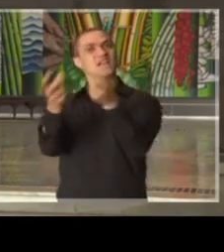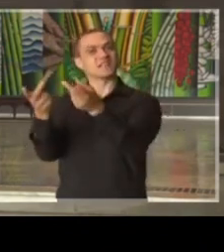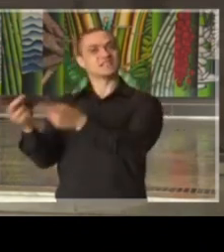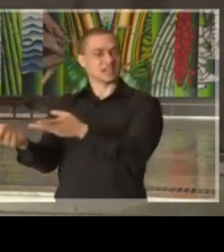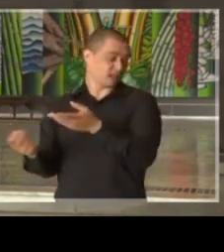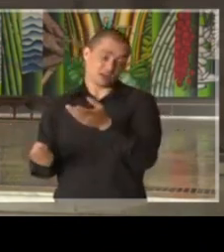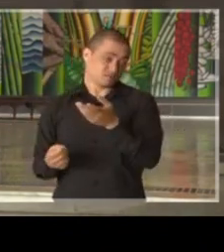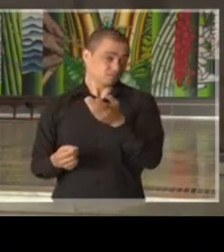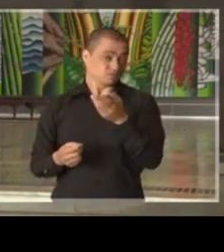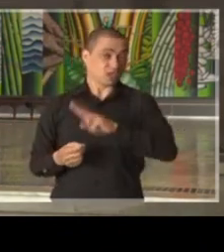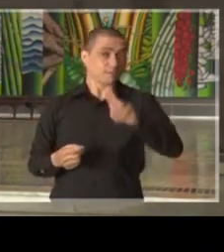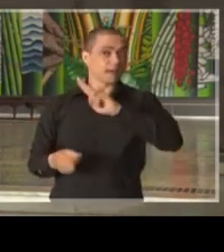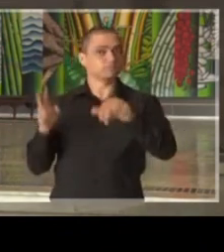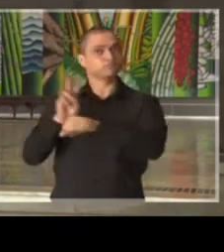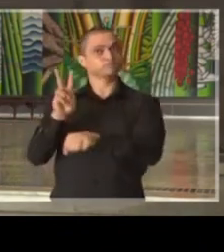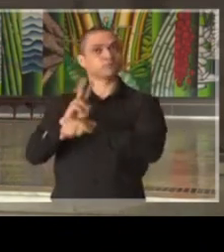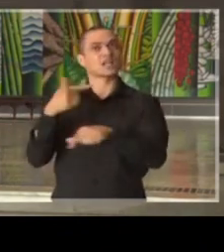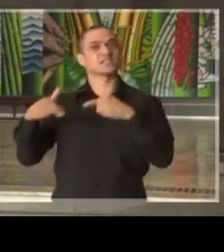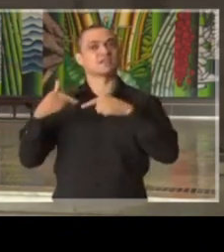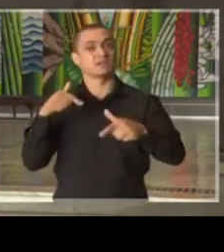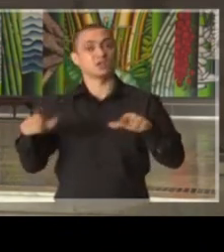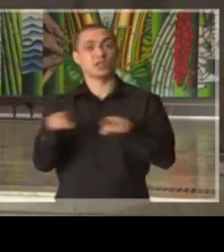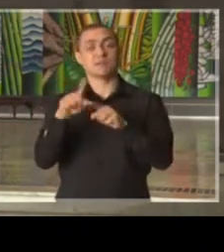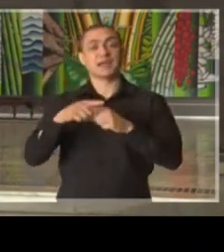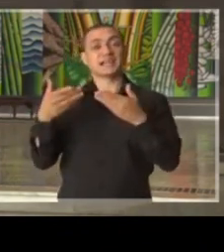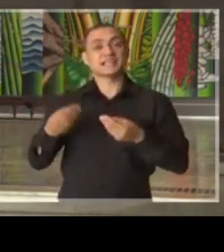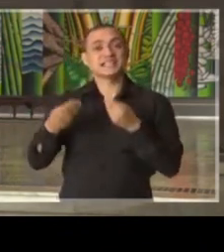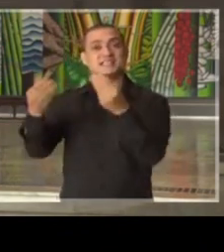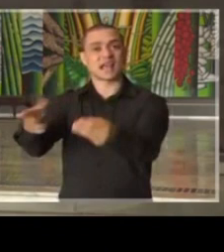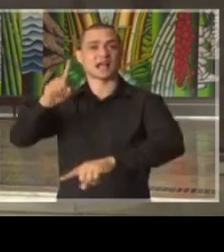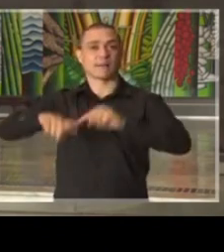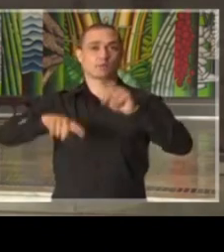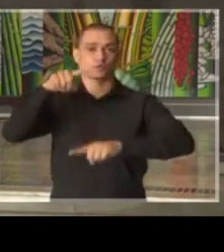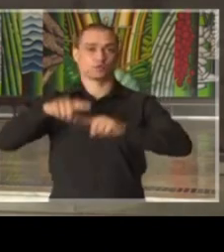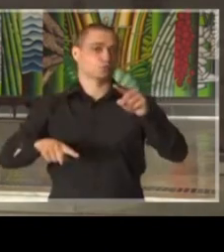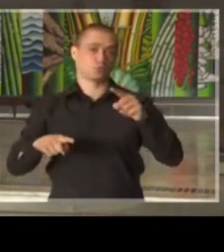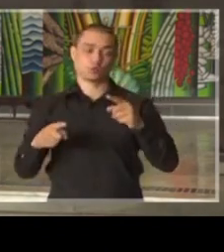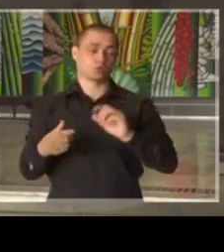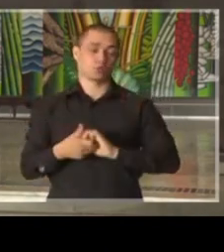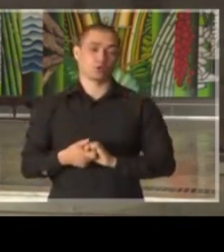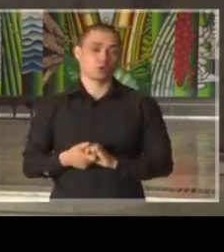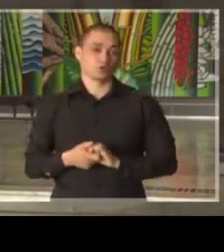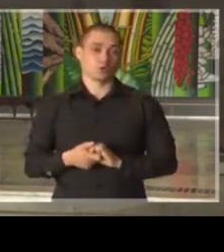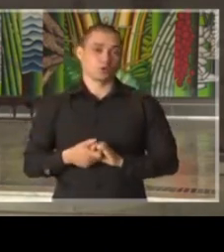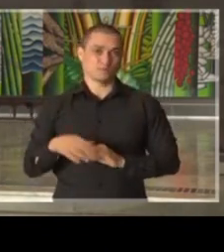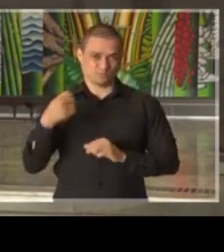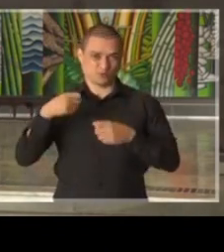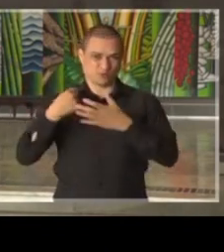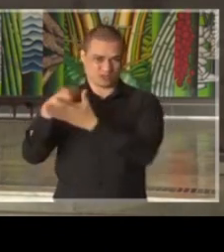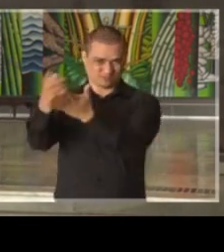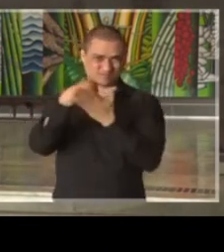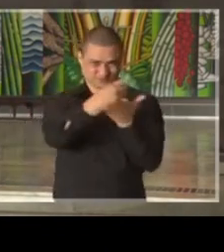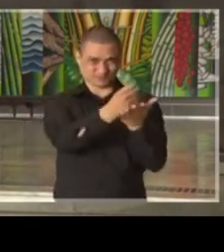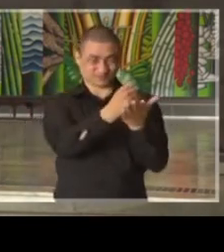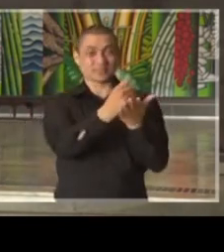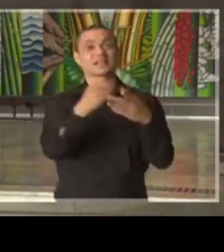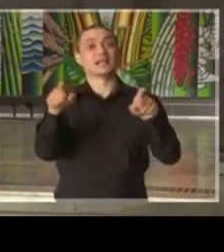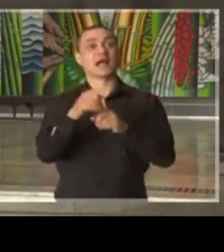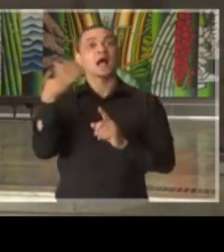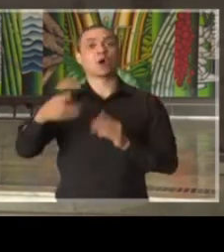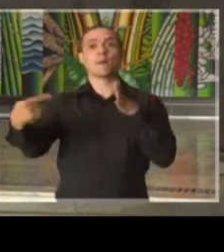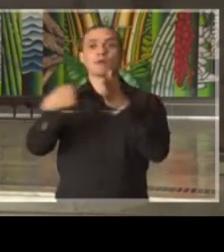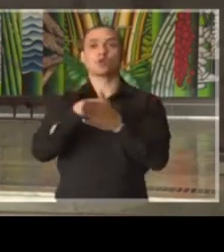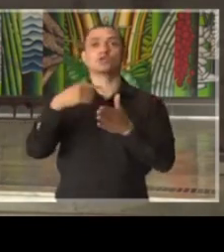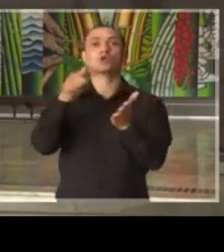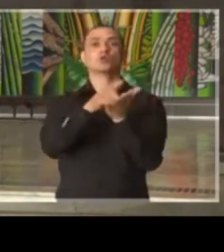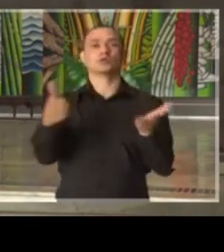a manutenção, a preservação dos serviços e a entrega dos produtos através do delivery. Vamos agora para a pergunta do Jornal